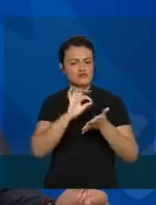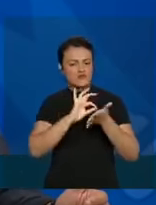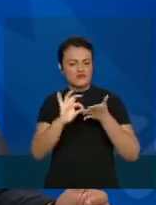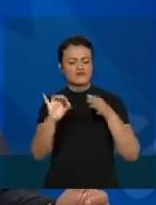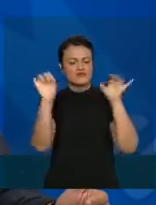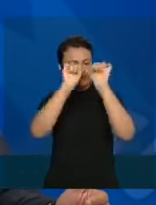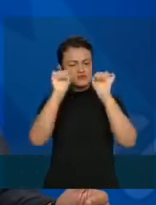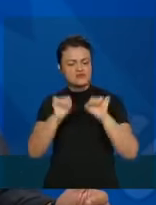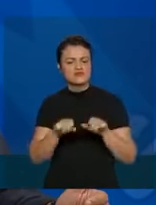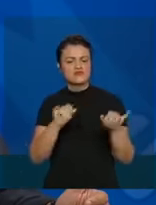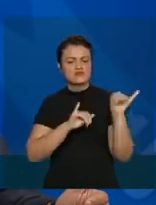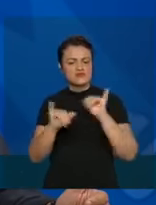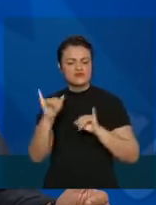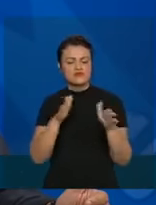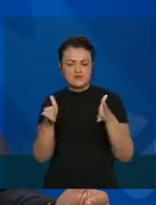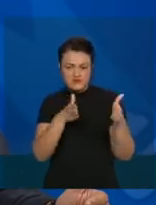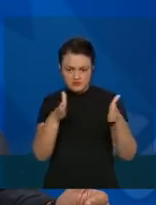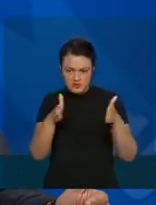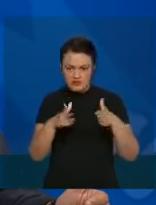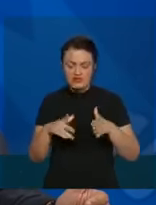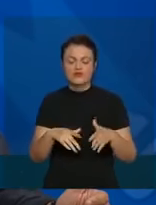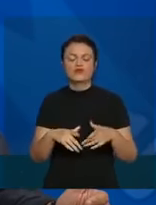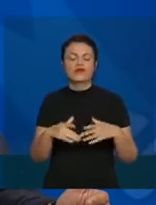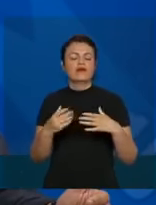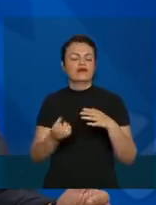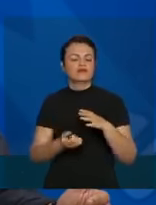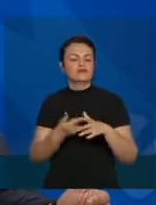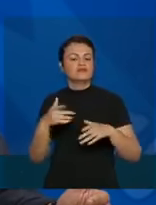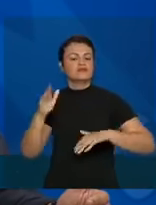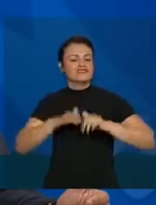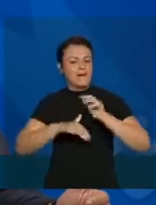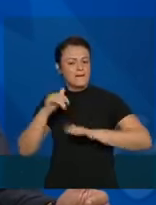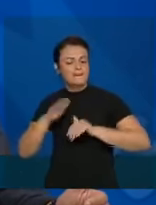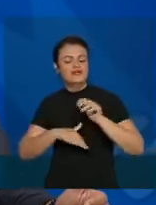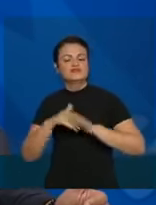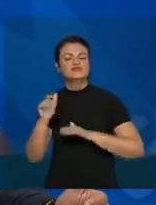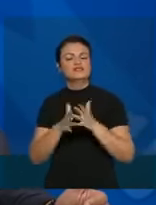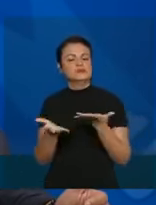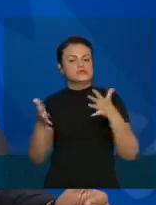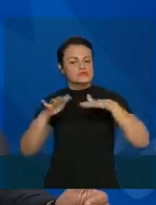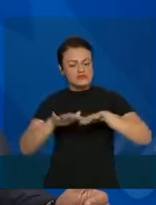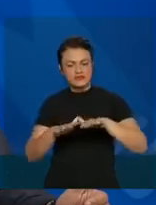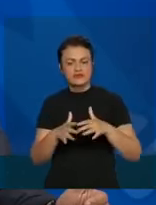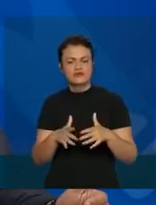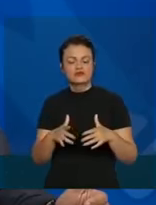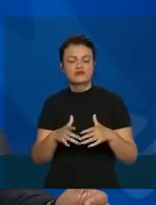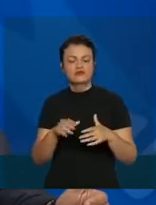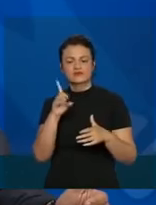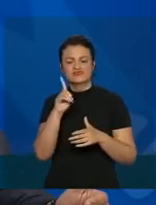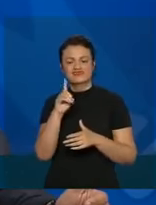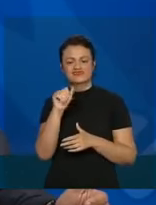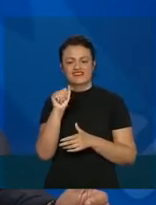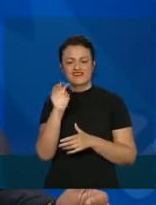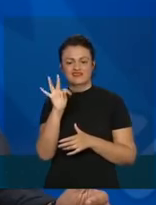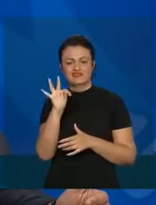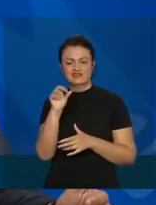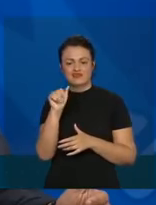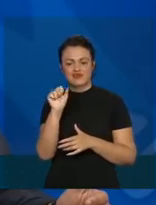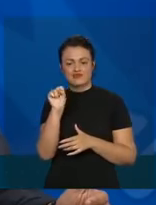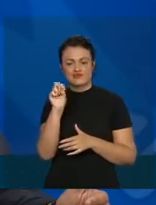de informação nesse período. Estamos capacitando, integrando, o DataSource está fazendo um trabalho